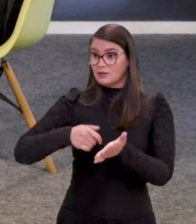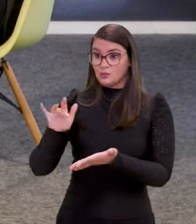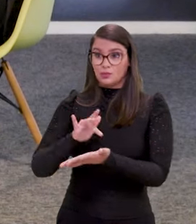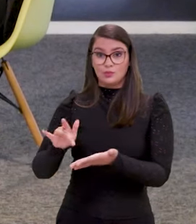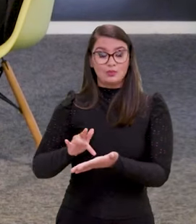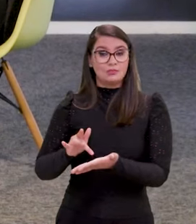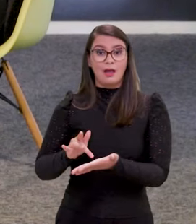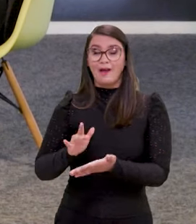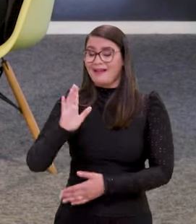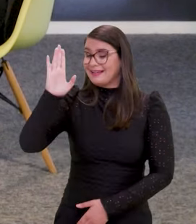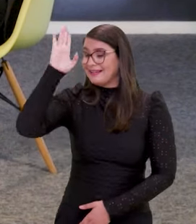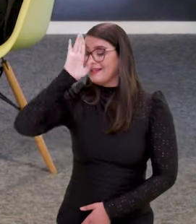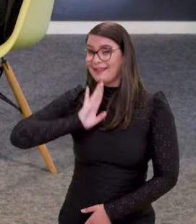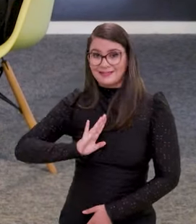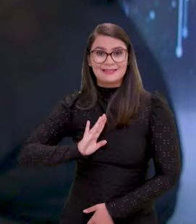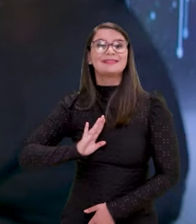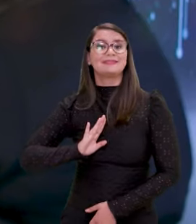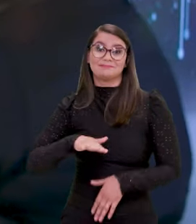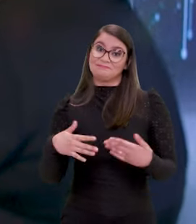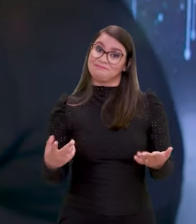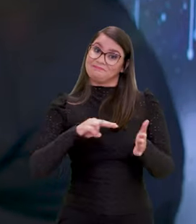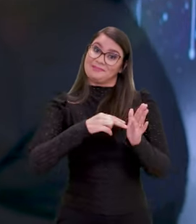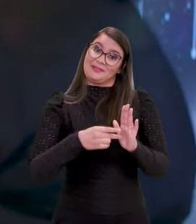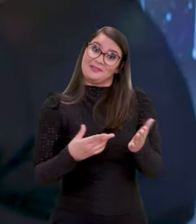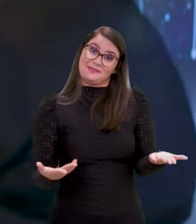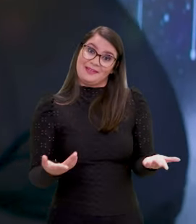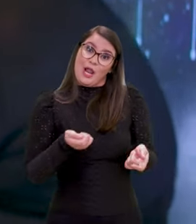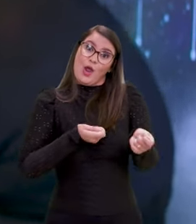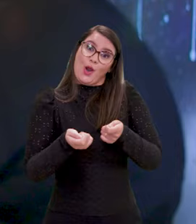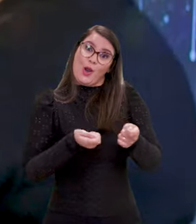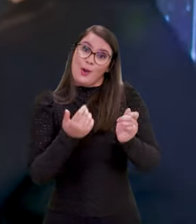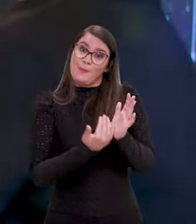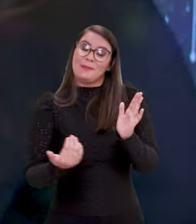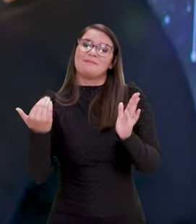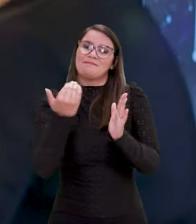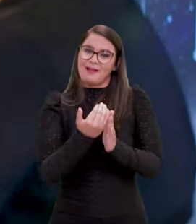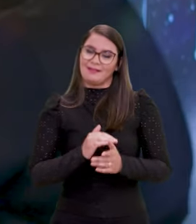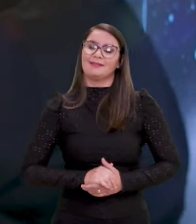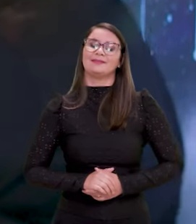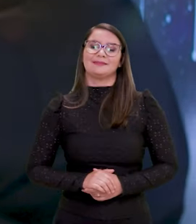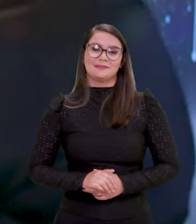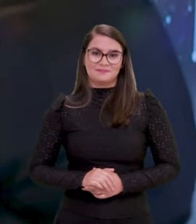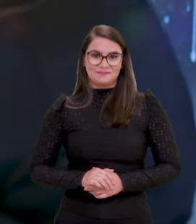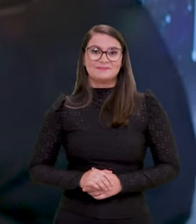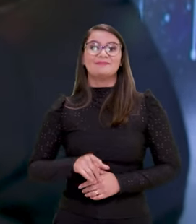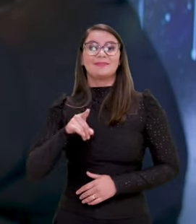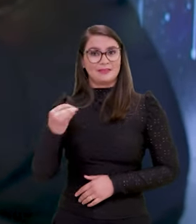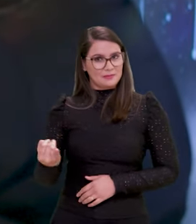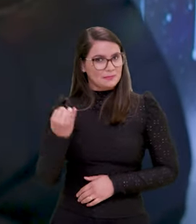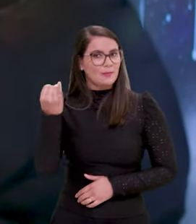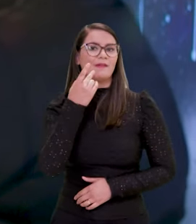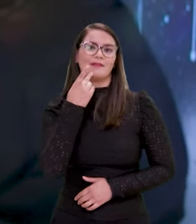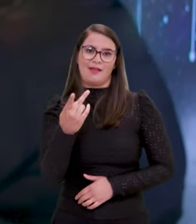digital do governo, totalmente de graça. Ou seja, mais economia ainda. Interamente gratuito. E isso é